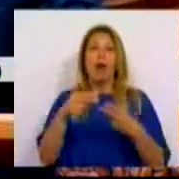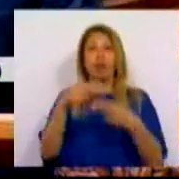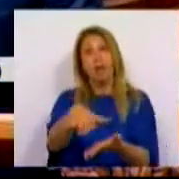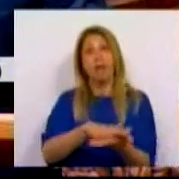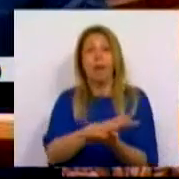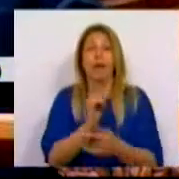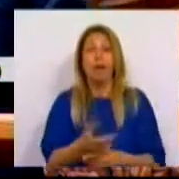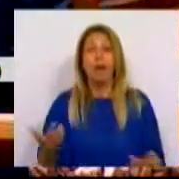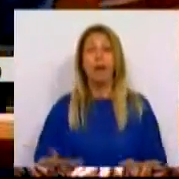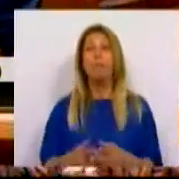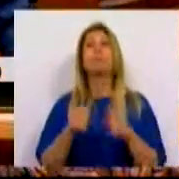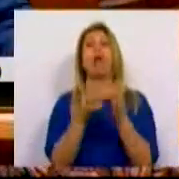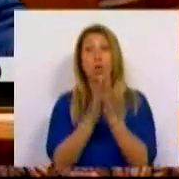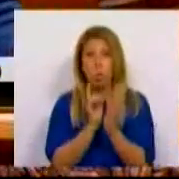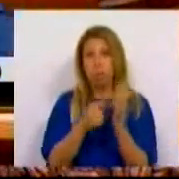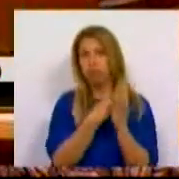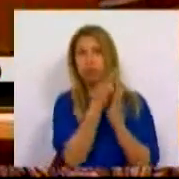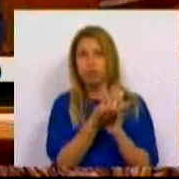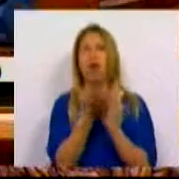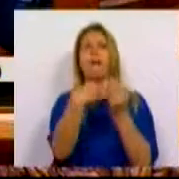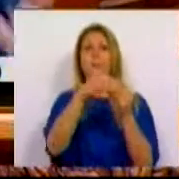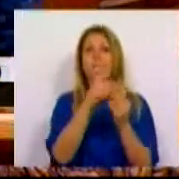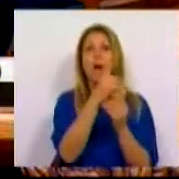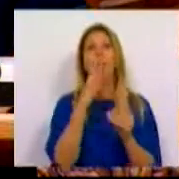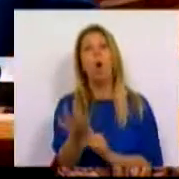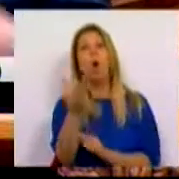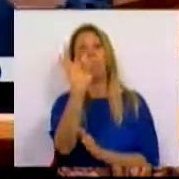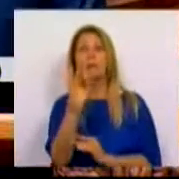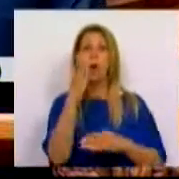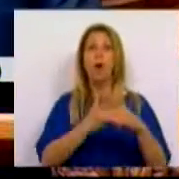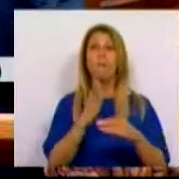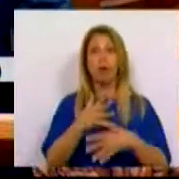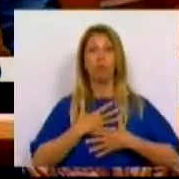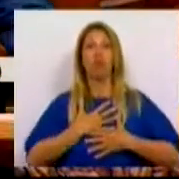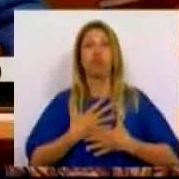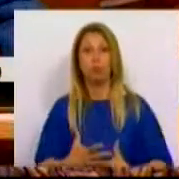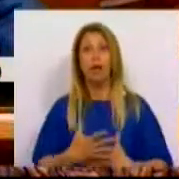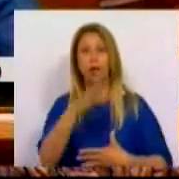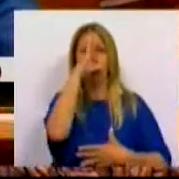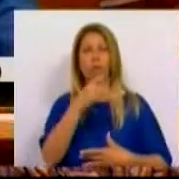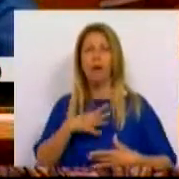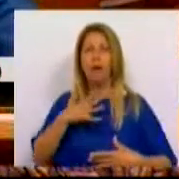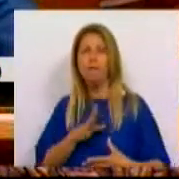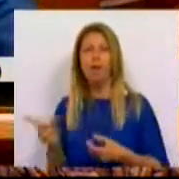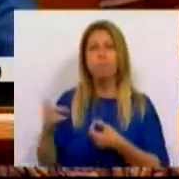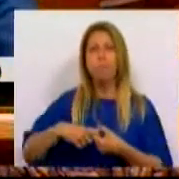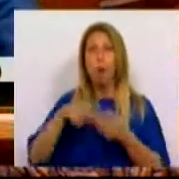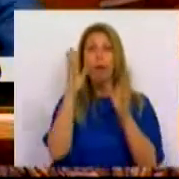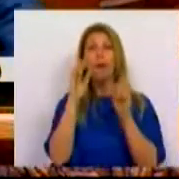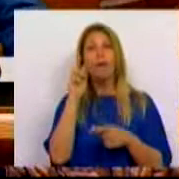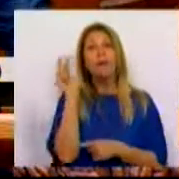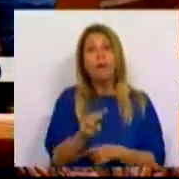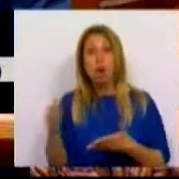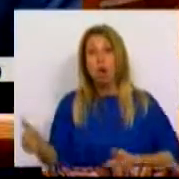a tudo isto junta-se ainda uma opção. E esta parte voluntária da adesão por parte do Governo a uma visão estratégica